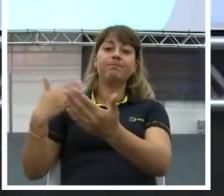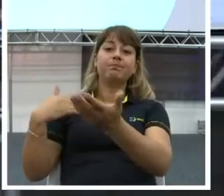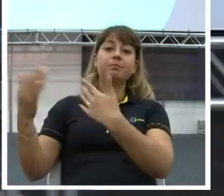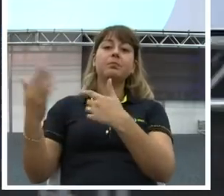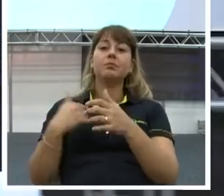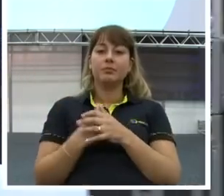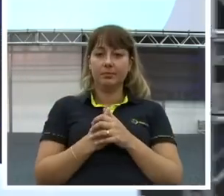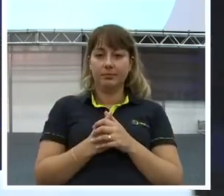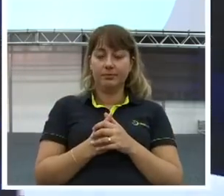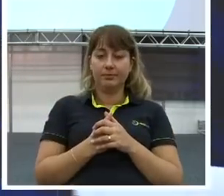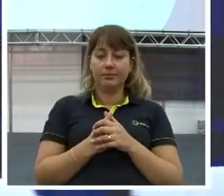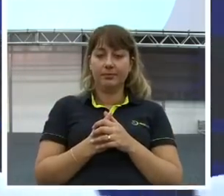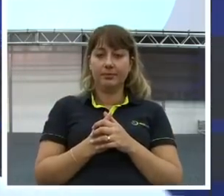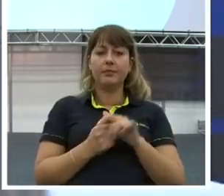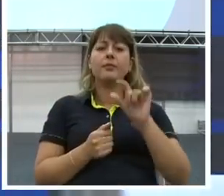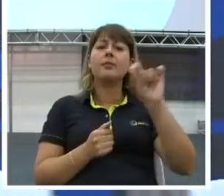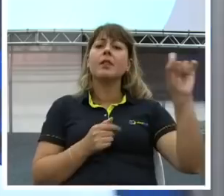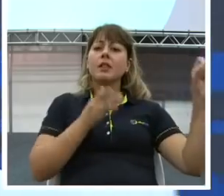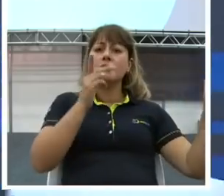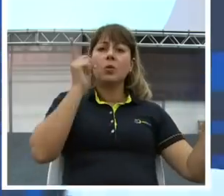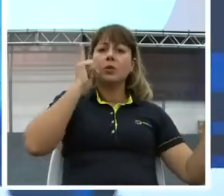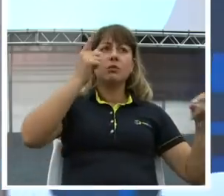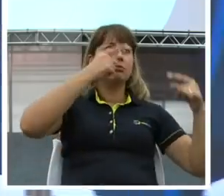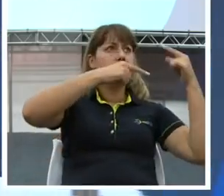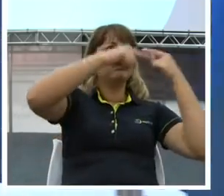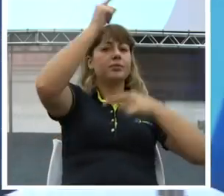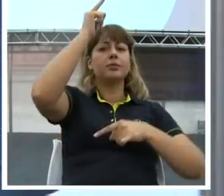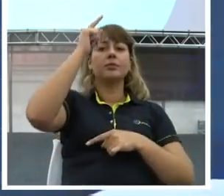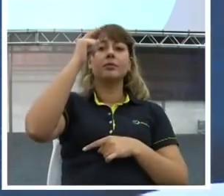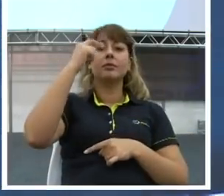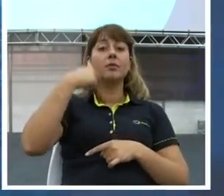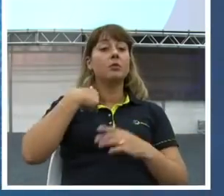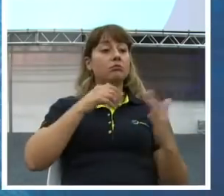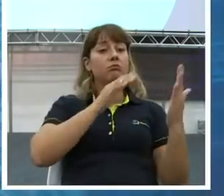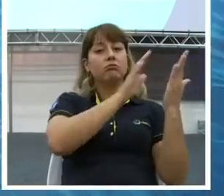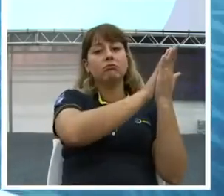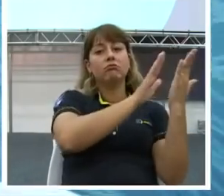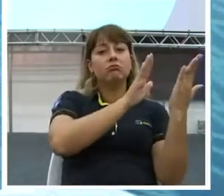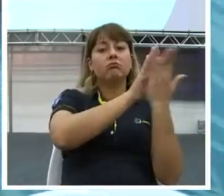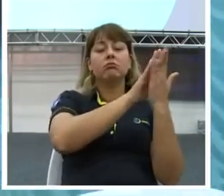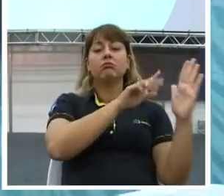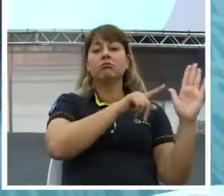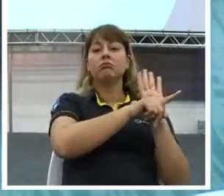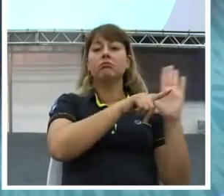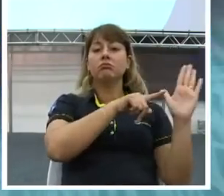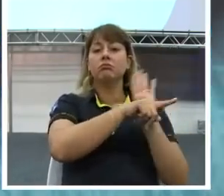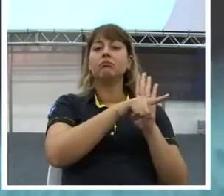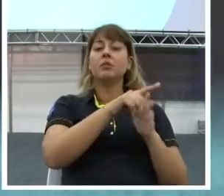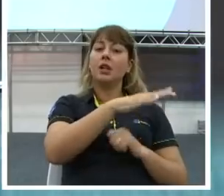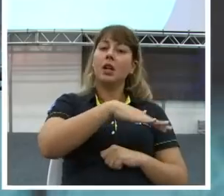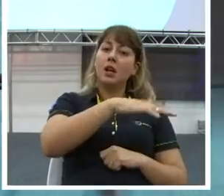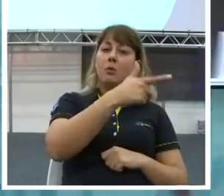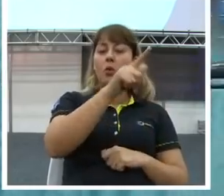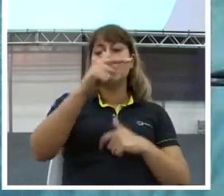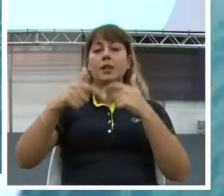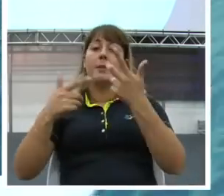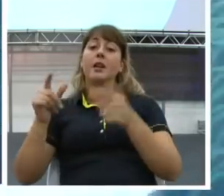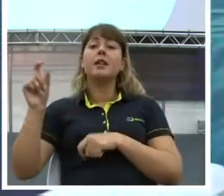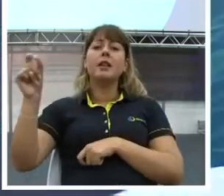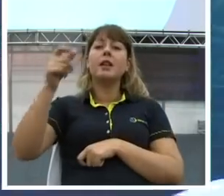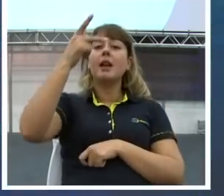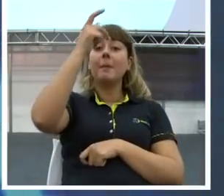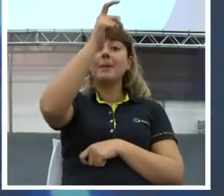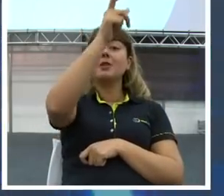Quem conquistou exatamente isso que você quer? Ou esse salário, ou no ramo que você atua. Quem é o cara